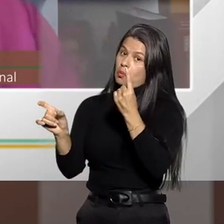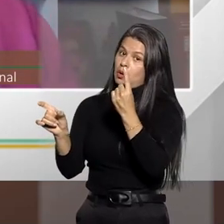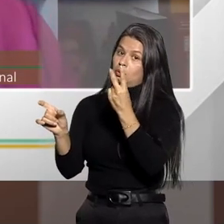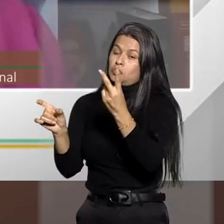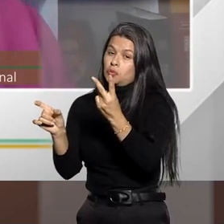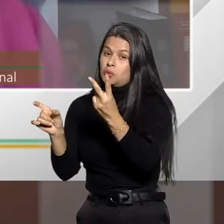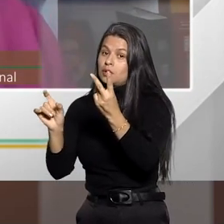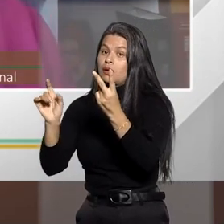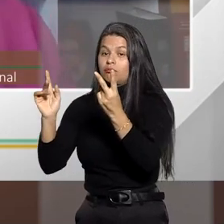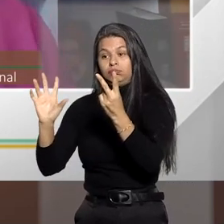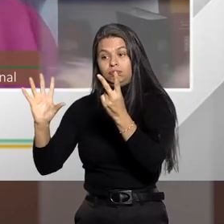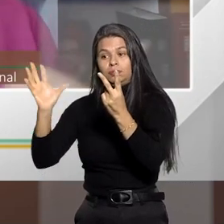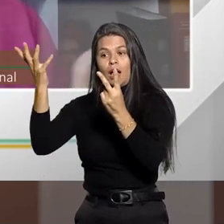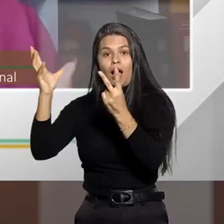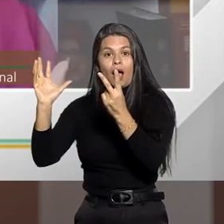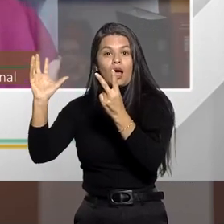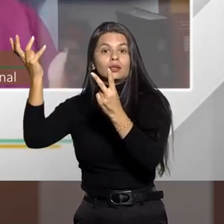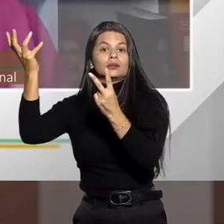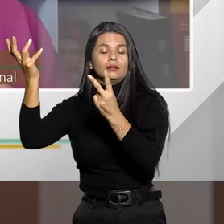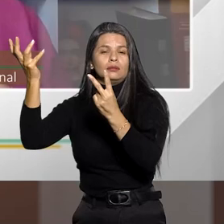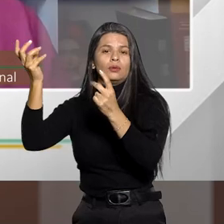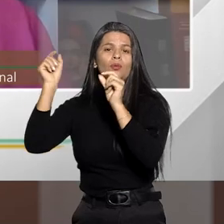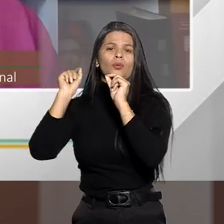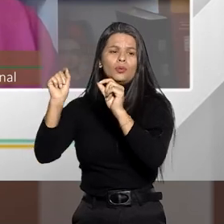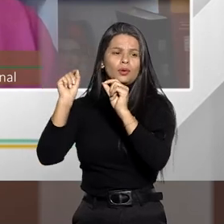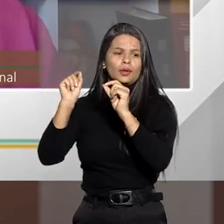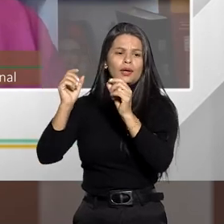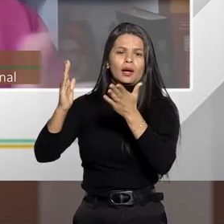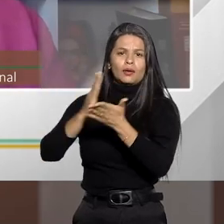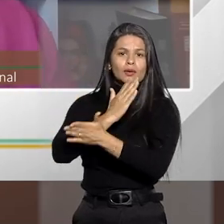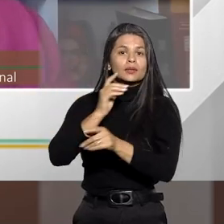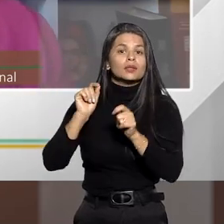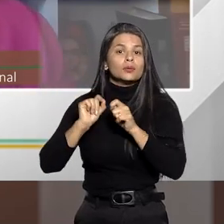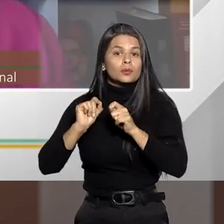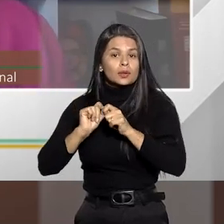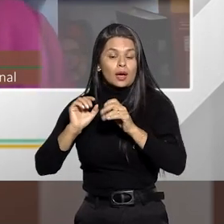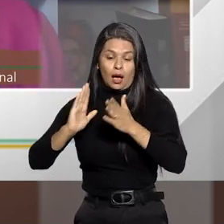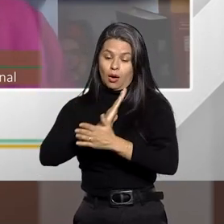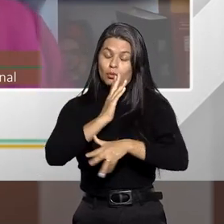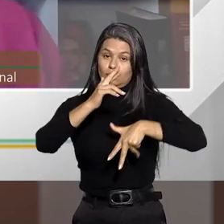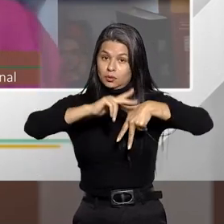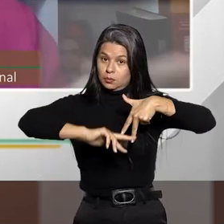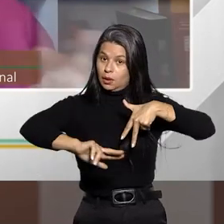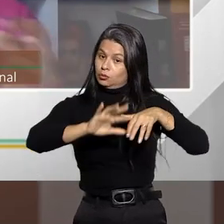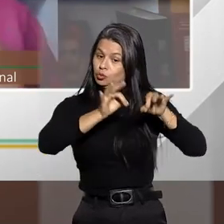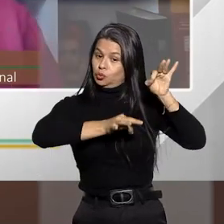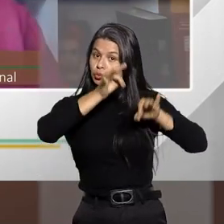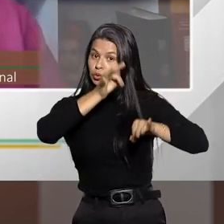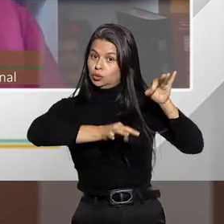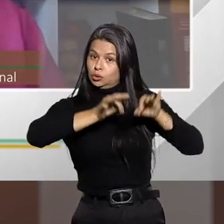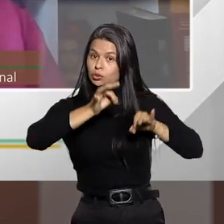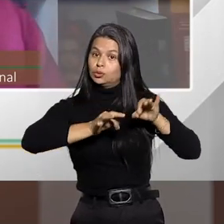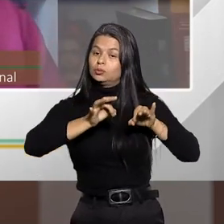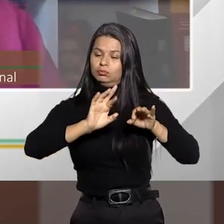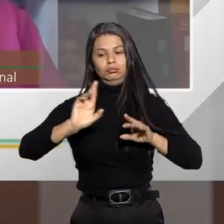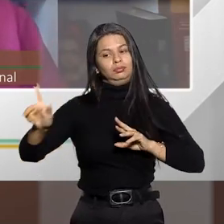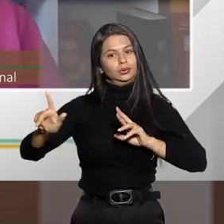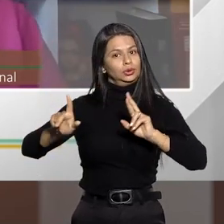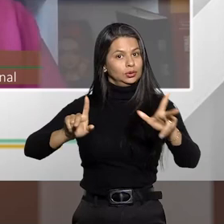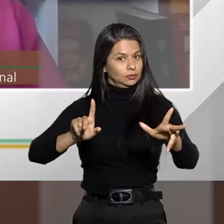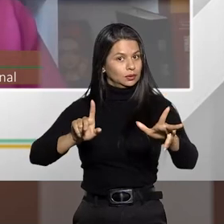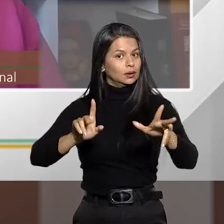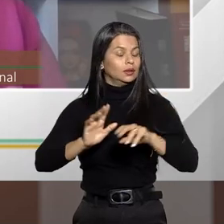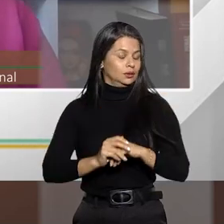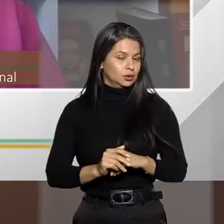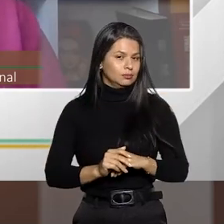mais condutas, atingindo bens jurídicos distintos. Então, é preciso entender que o que